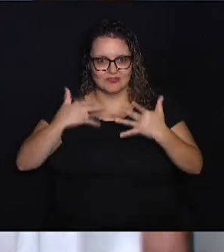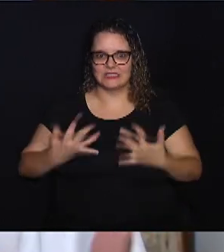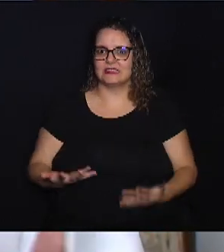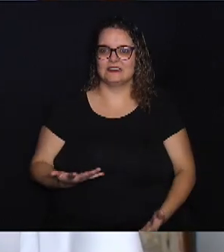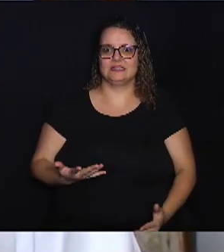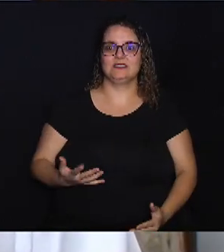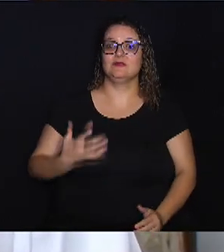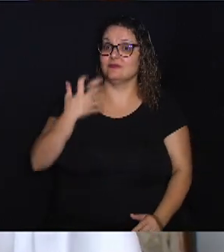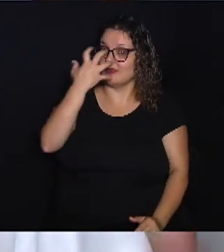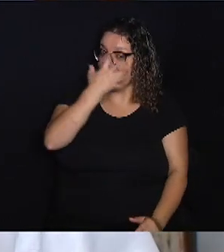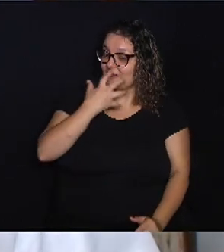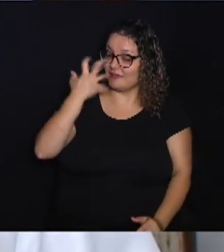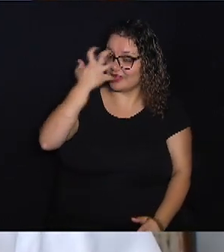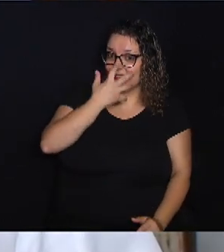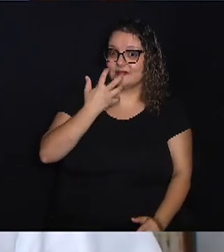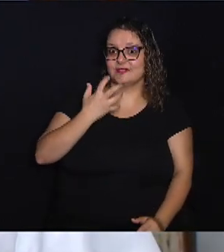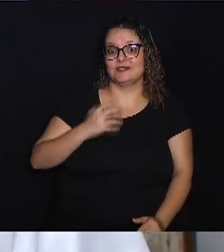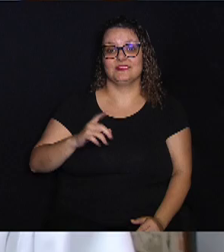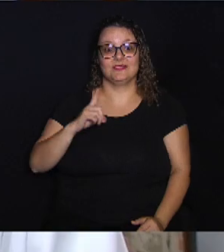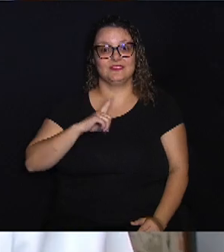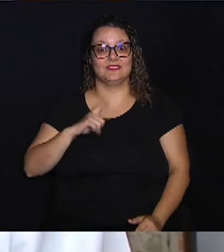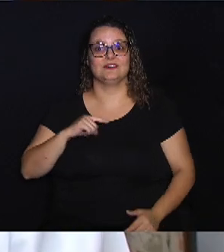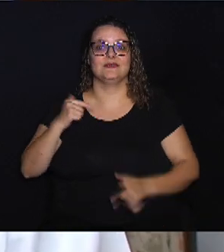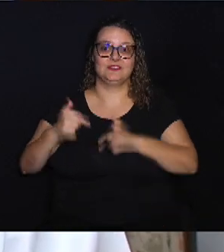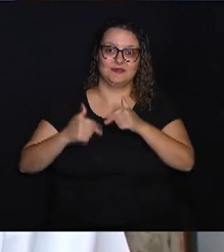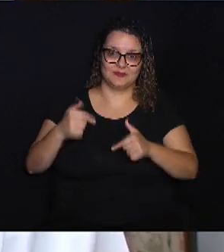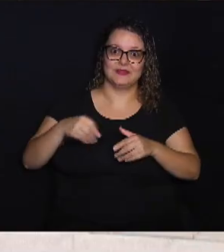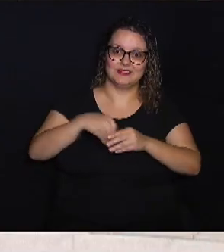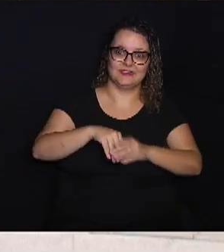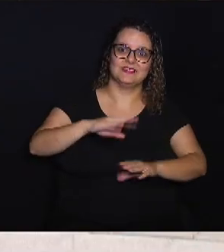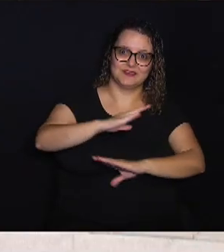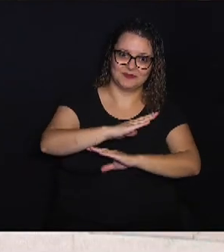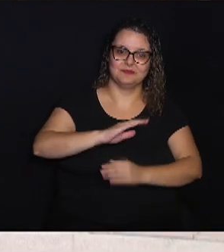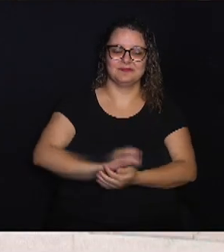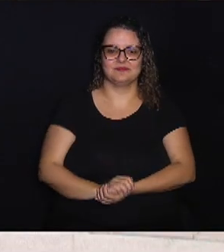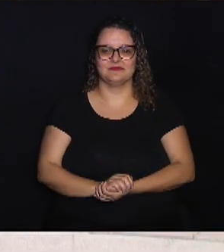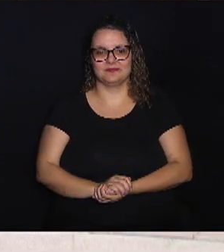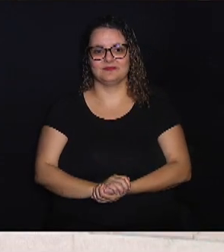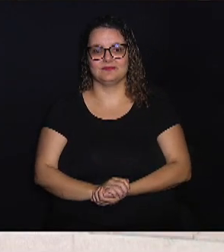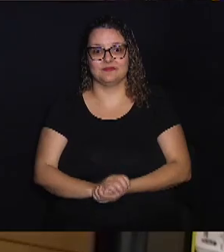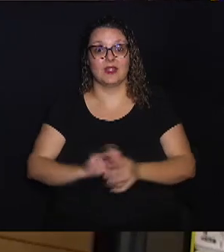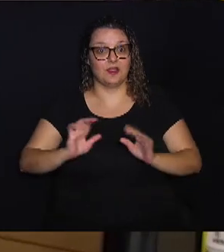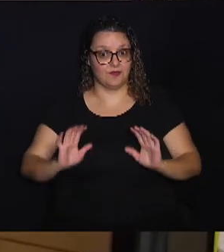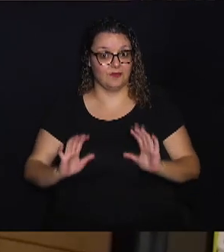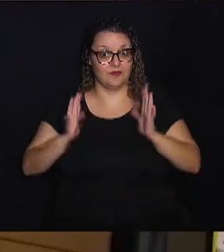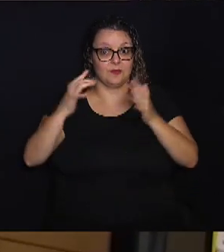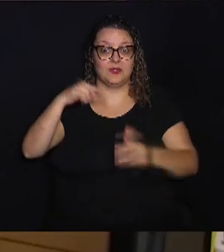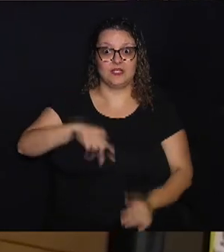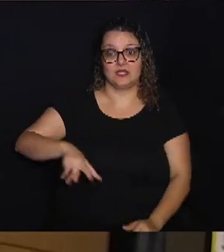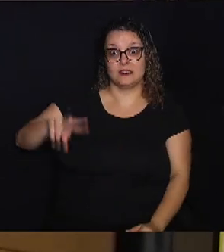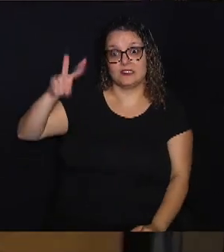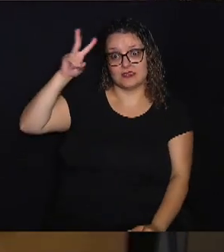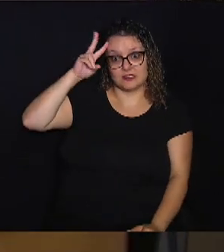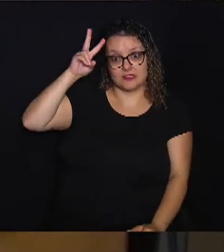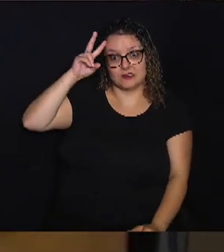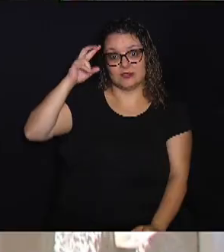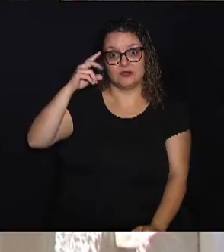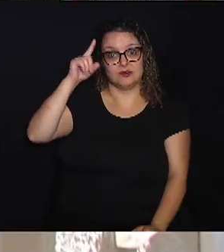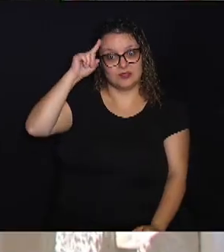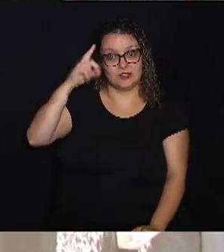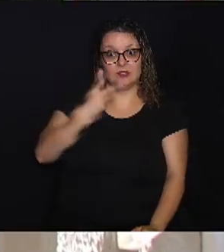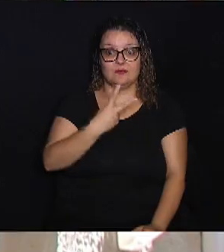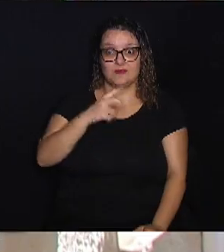a mesma paixão com que eles têm trabalhado aqui na Câmara de Campinas. Foi comemorado nesta segunda-feira, dia 28 de